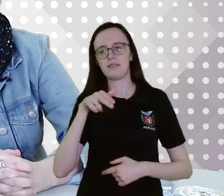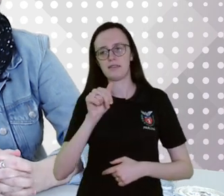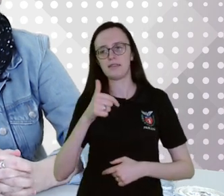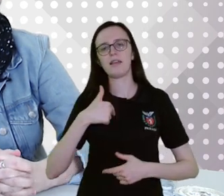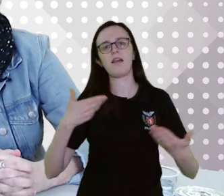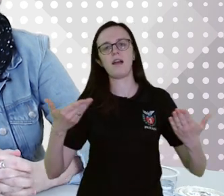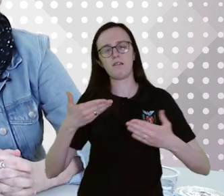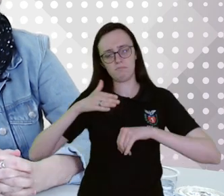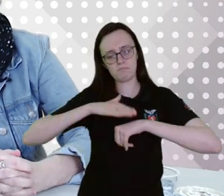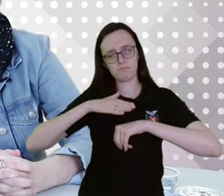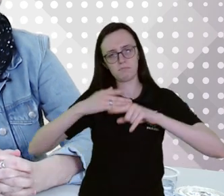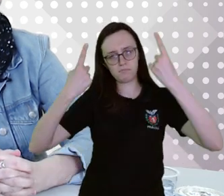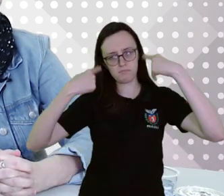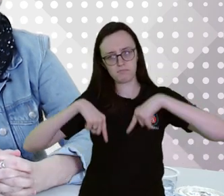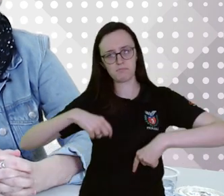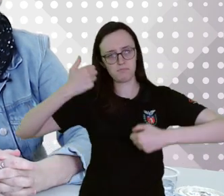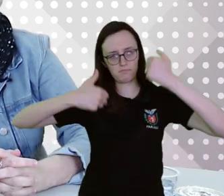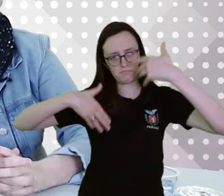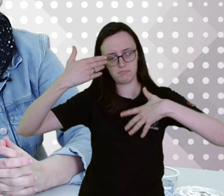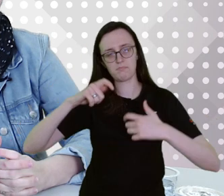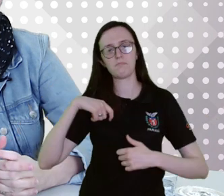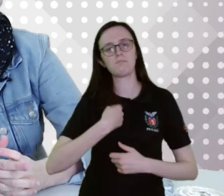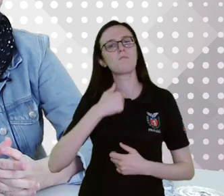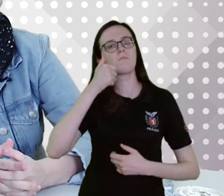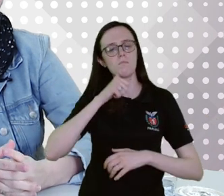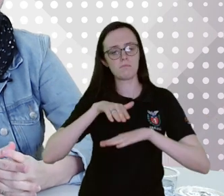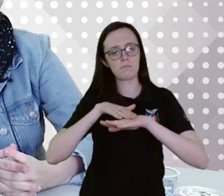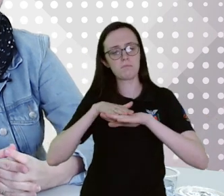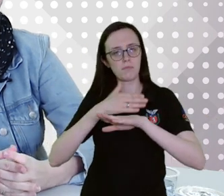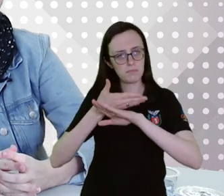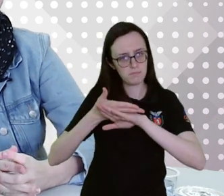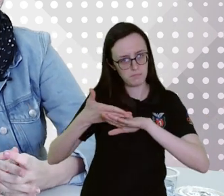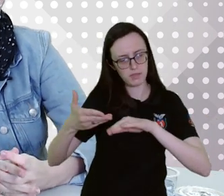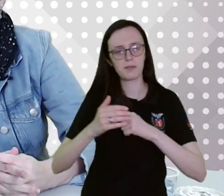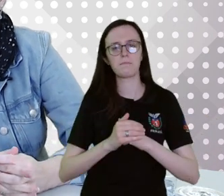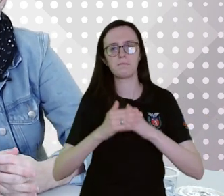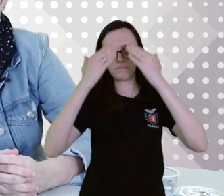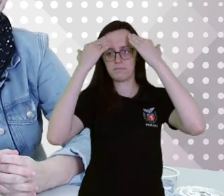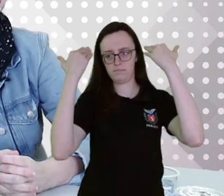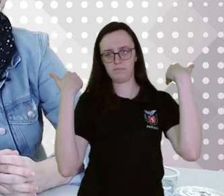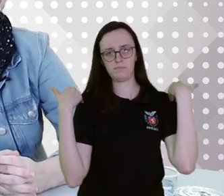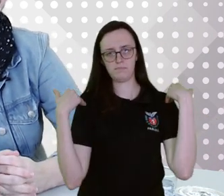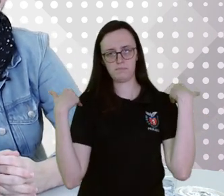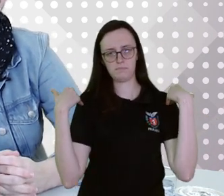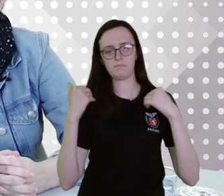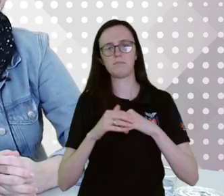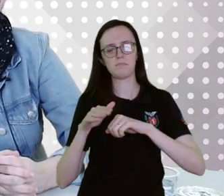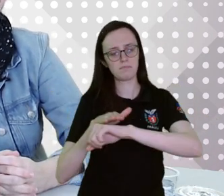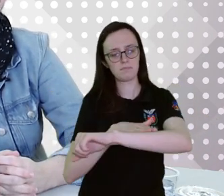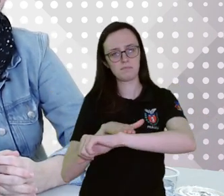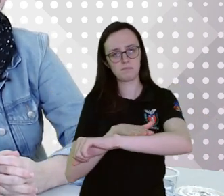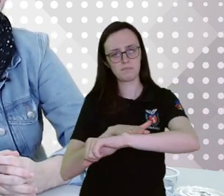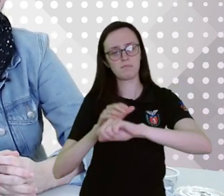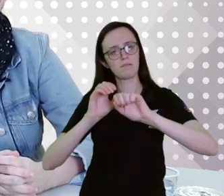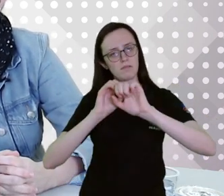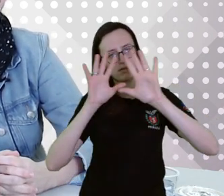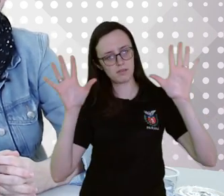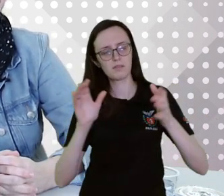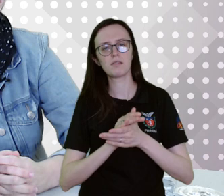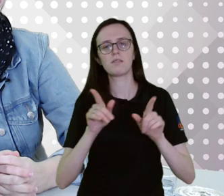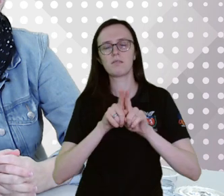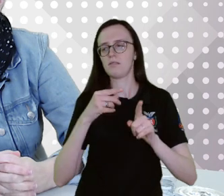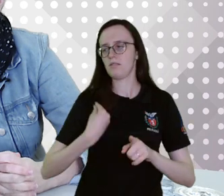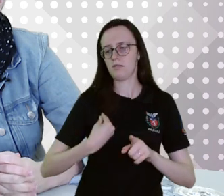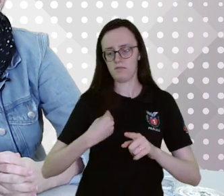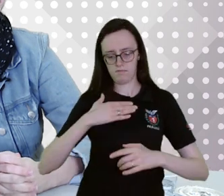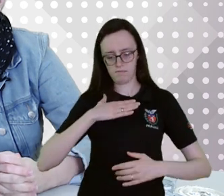autodescrição. Eu sou mulher branca, de cabelos até o ombro, sou de pele clara, visto uma